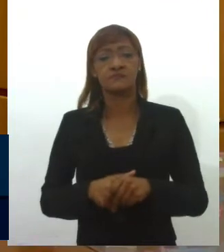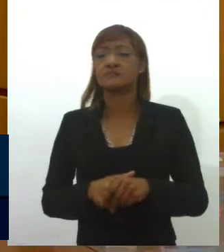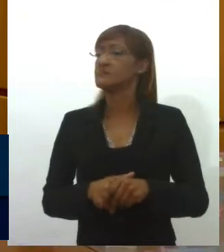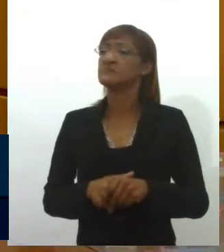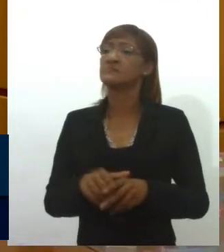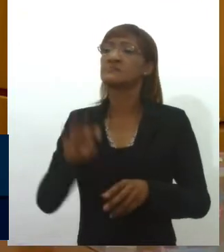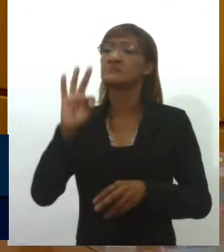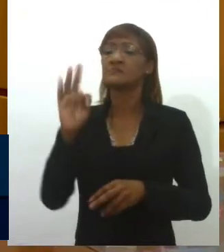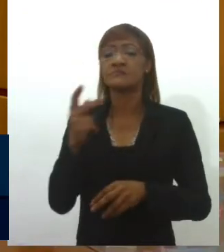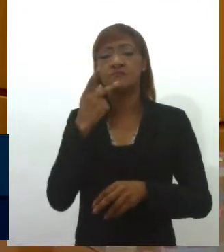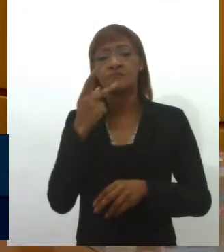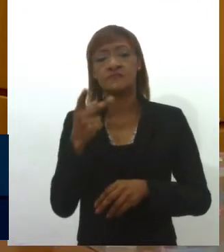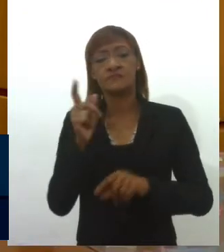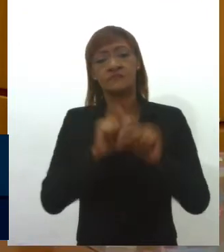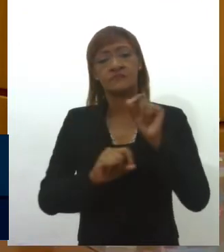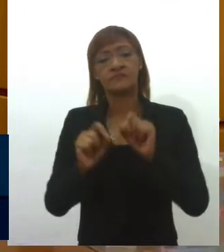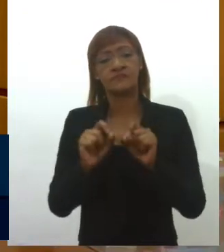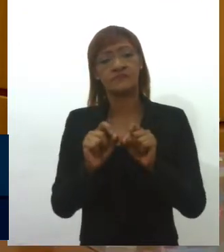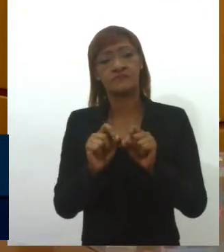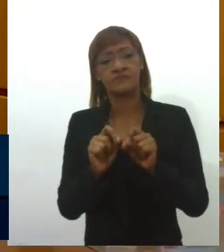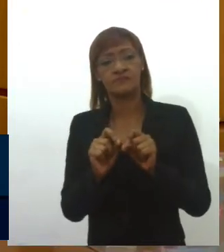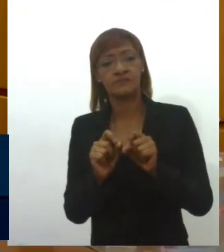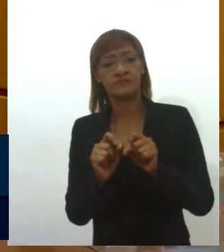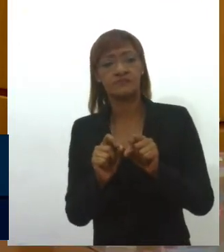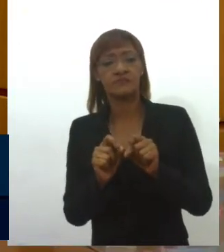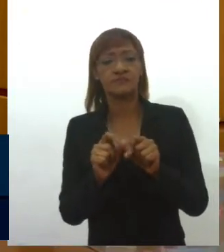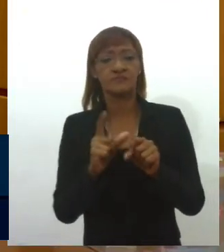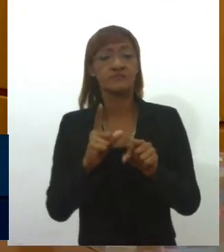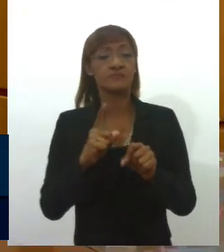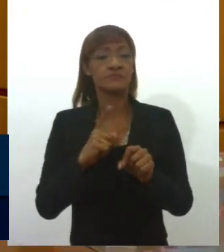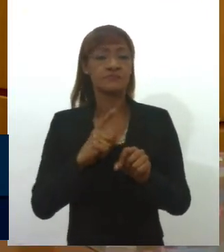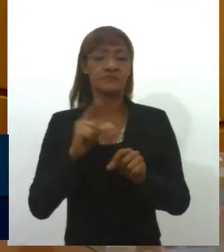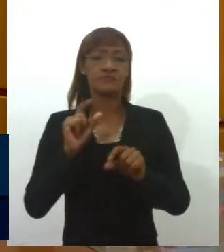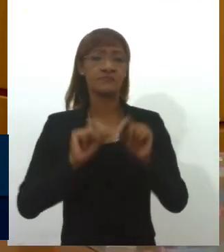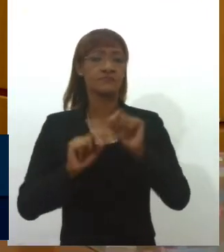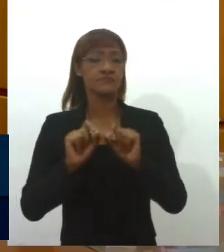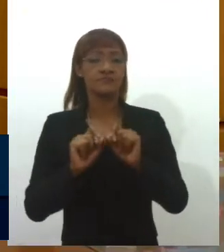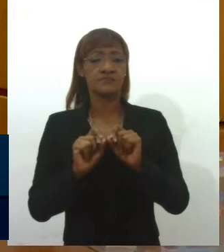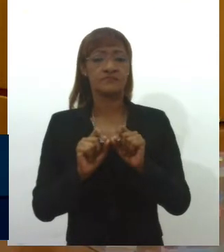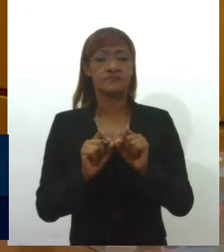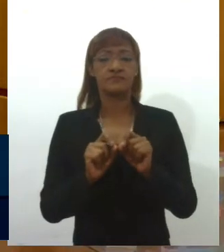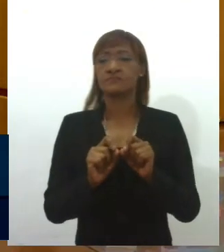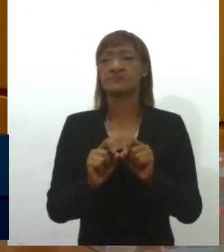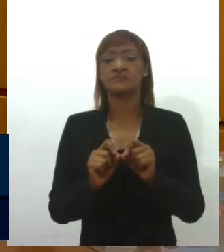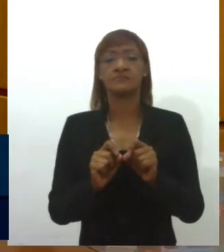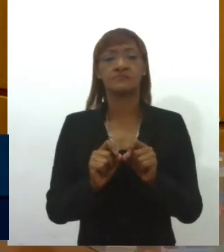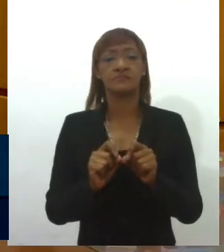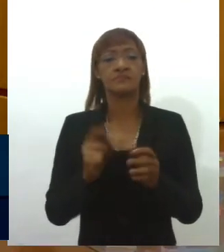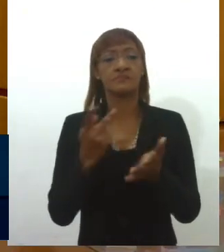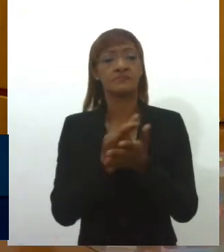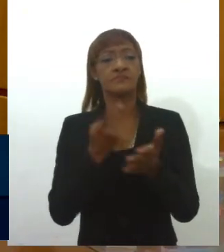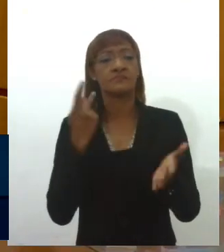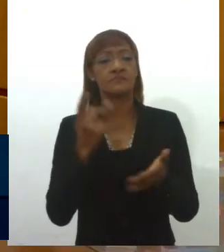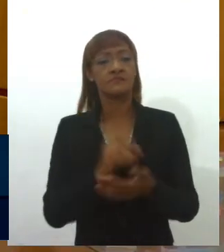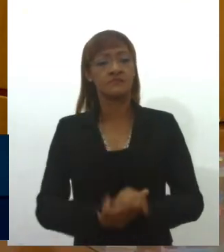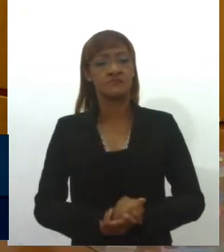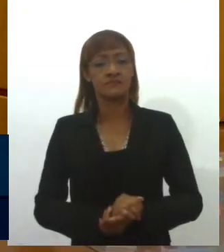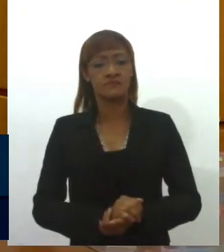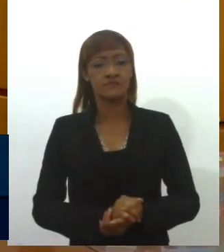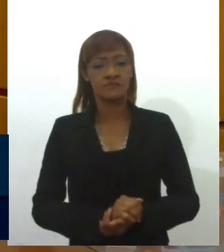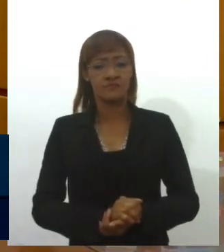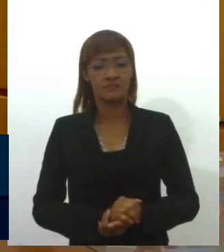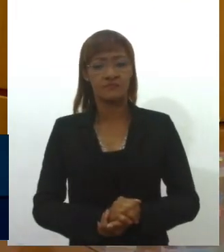discurso, tem havido movimentos no sentido de promover